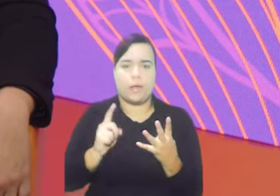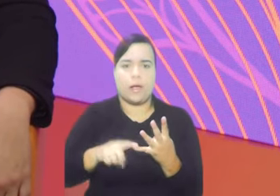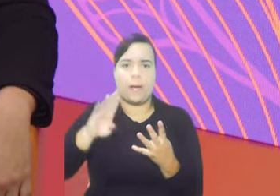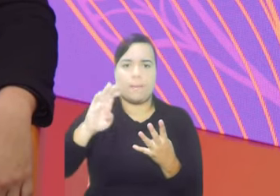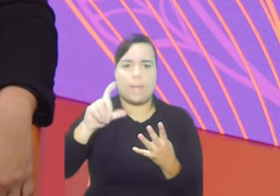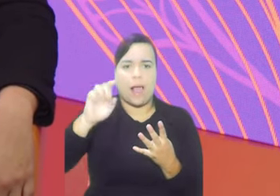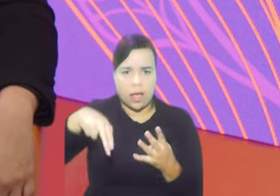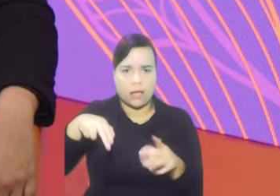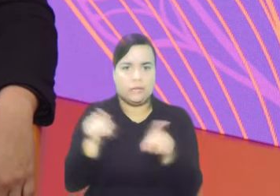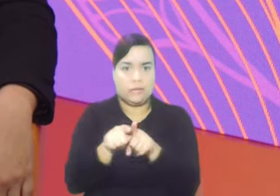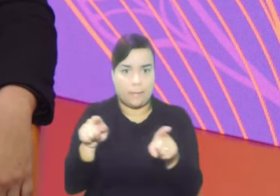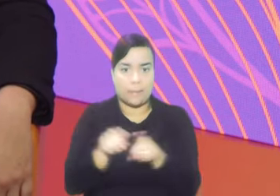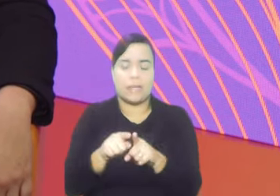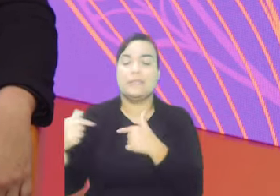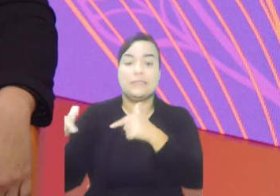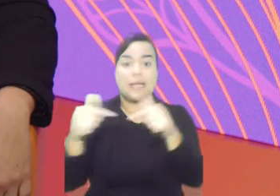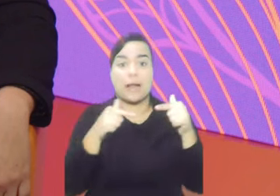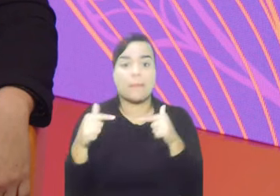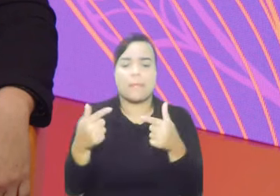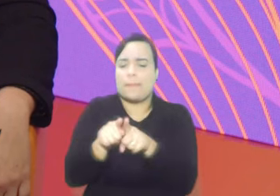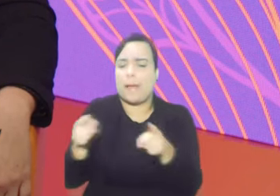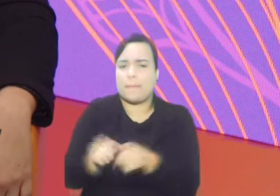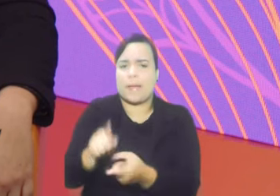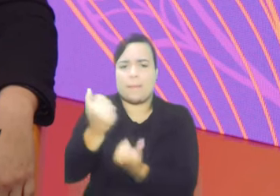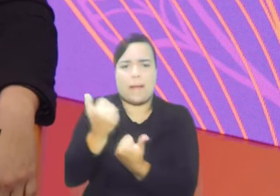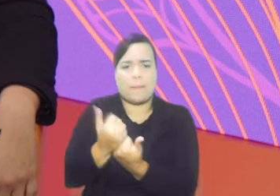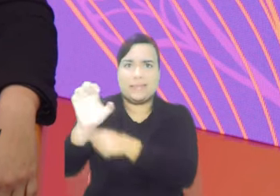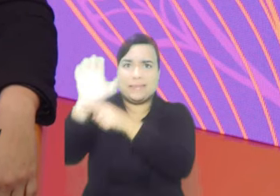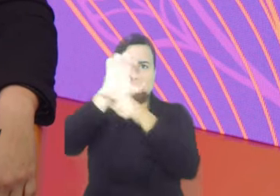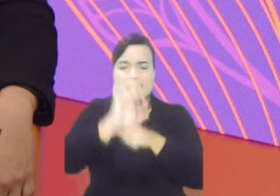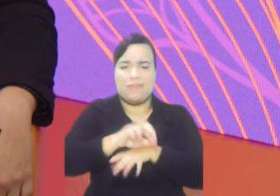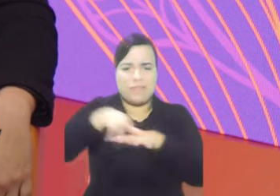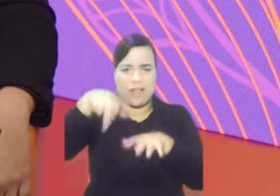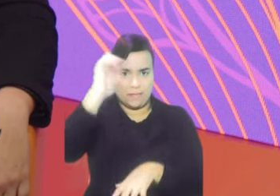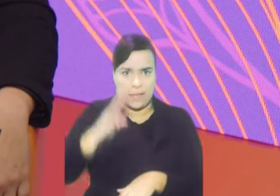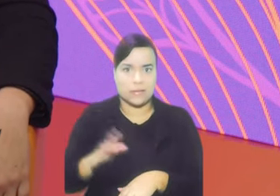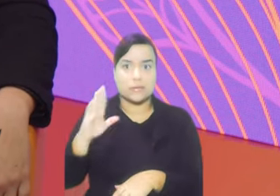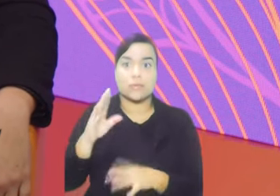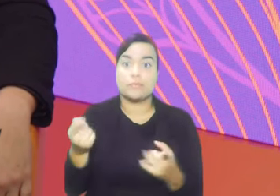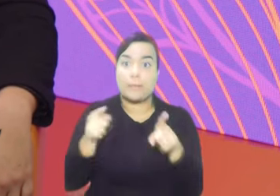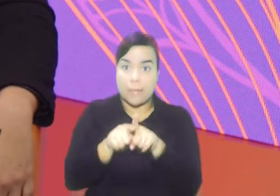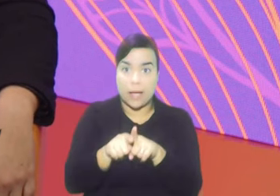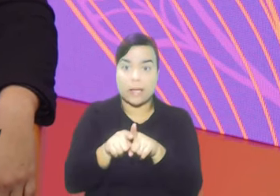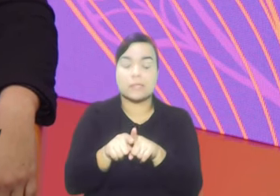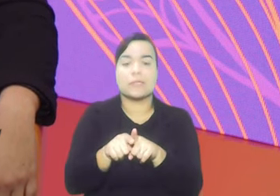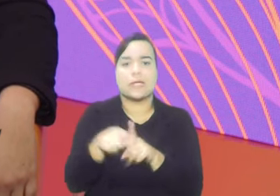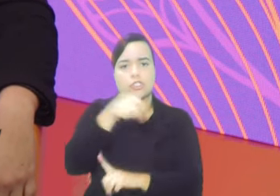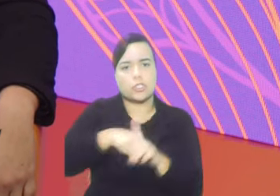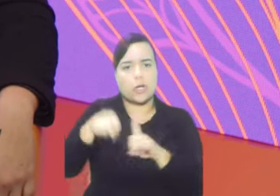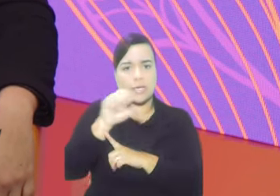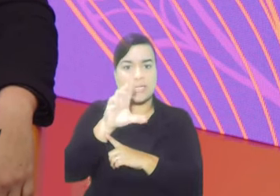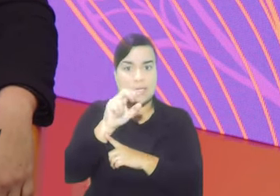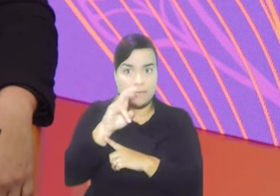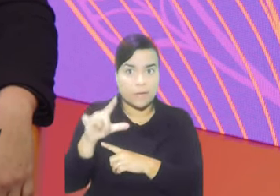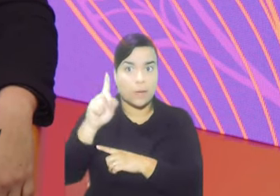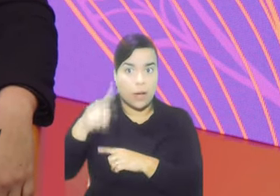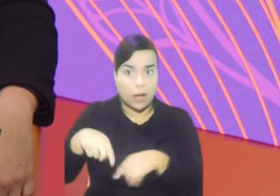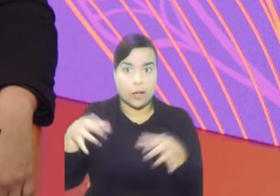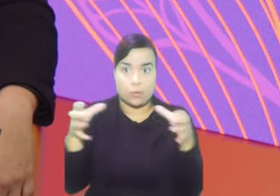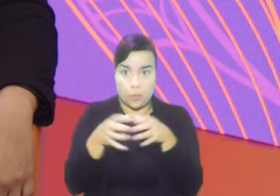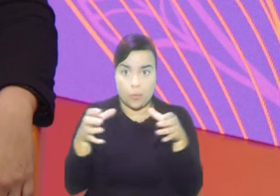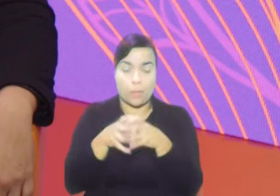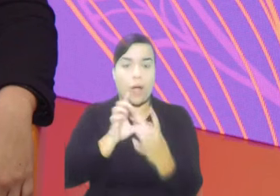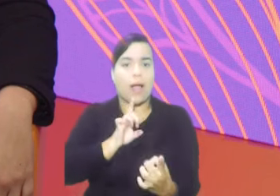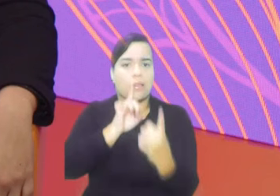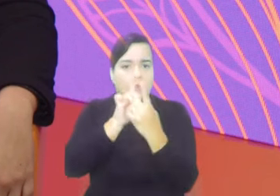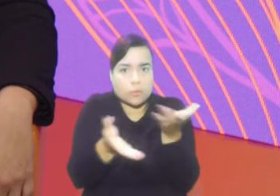trabalhamos com parceiros em vários outros estados do Brasil. Então, esses parceiros da sociedade civil, eles são organizações que